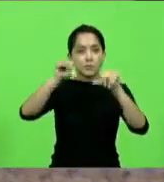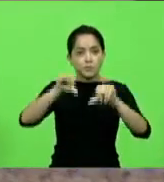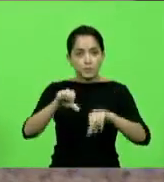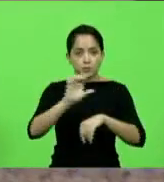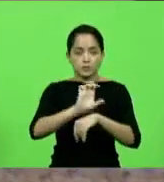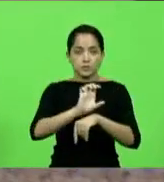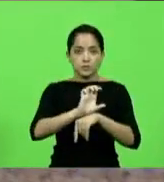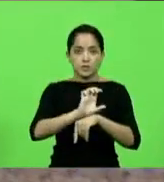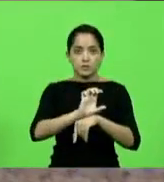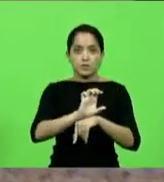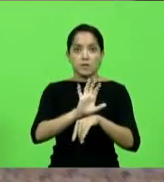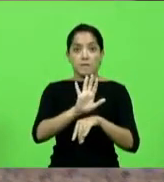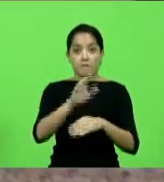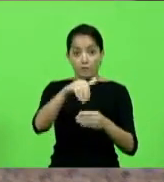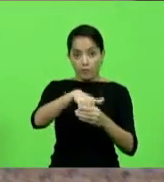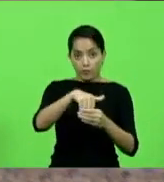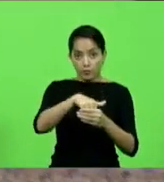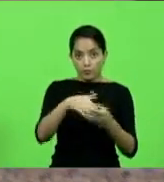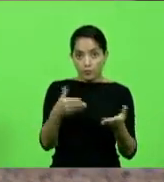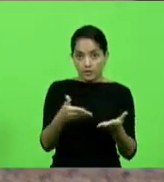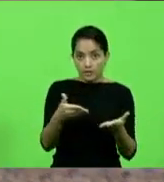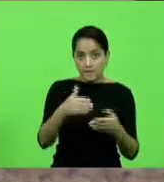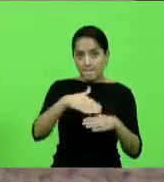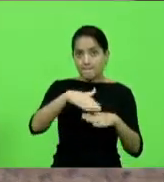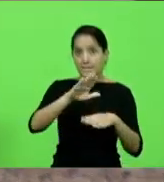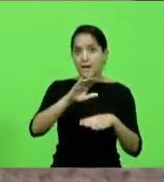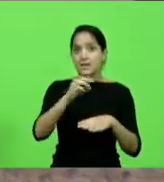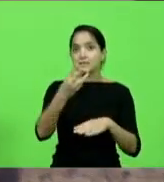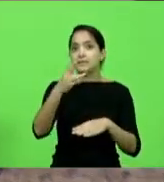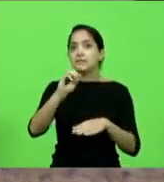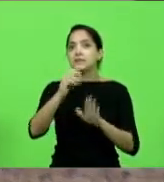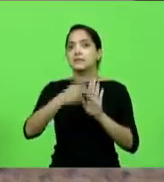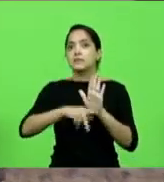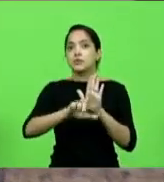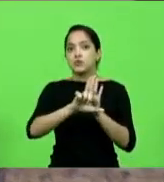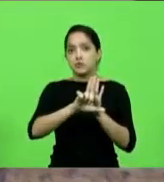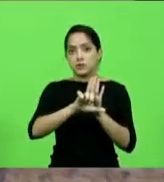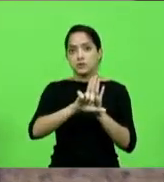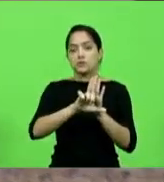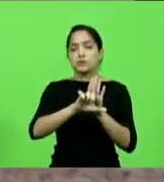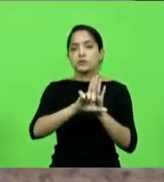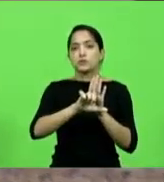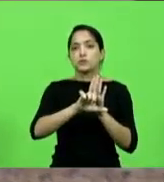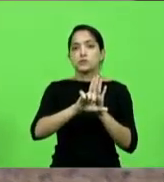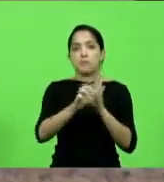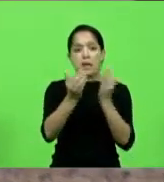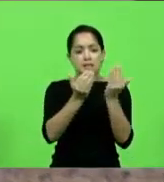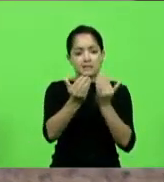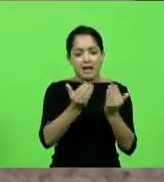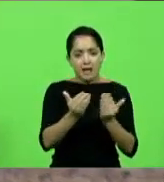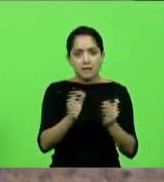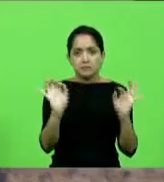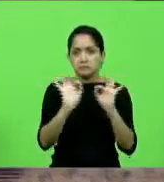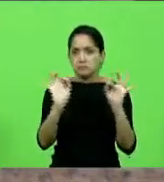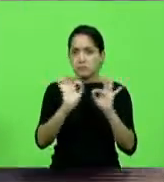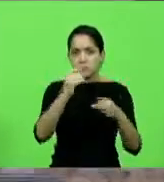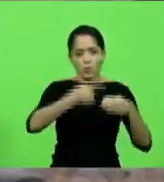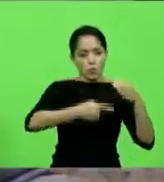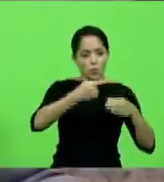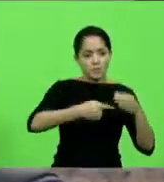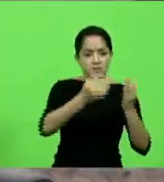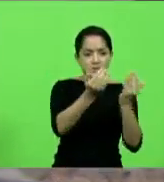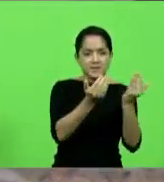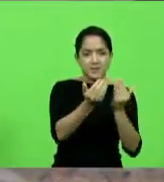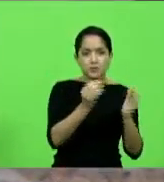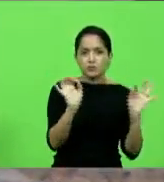Votou-se aqui, senhor presidente, cerca de mais de 30 projetos de lei sem qualquer análise de nenhuma comissão de mérito que